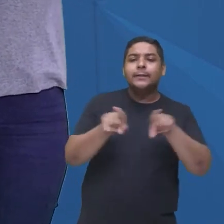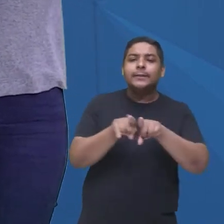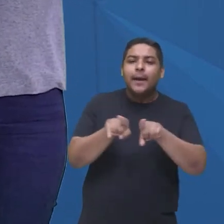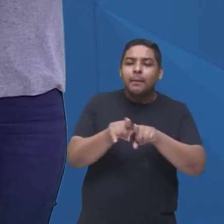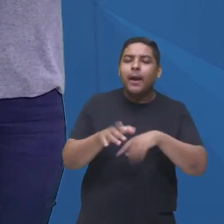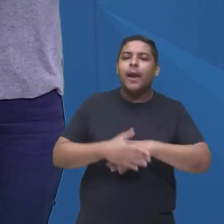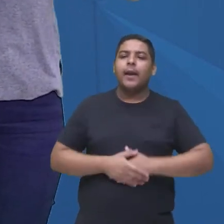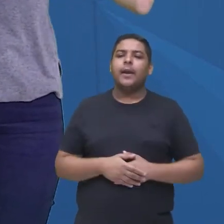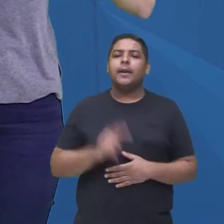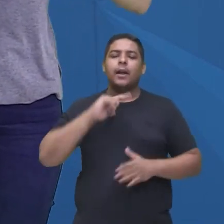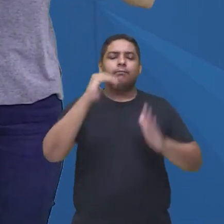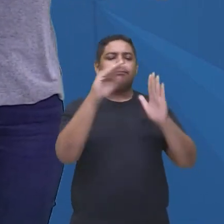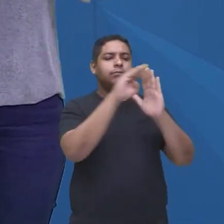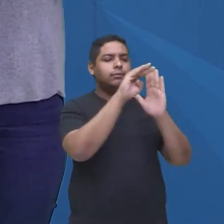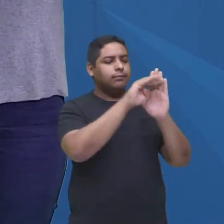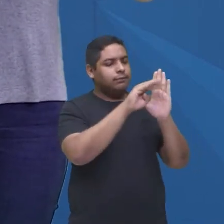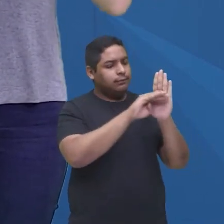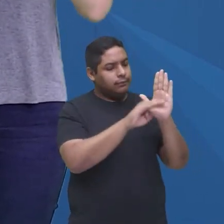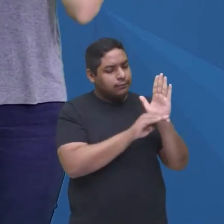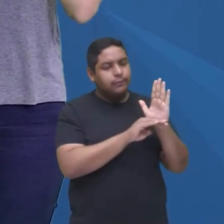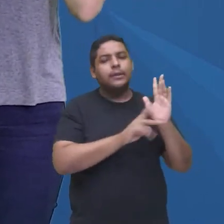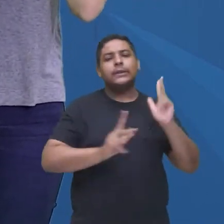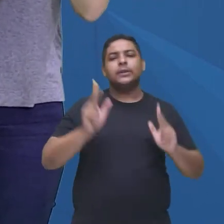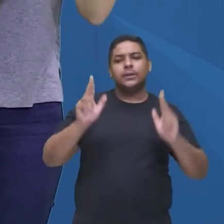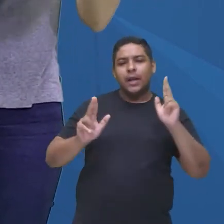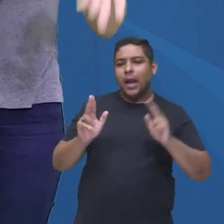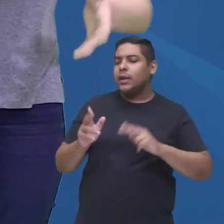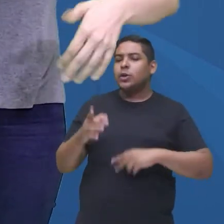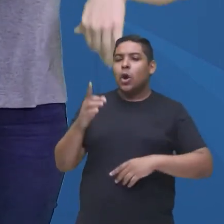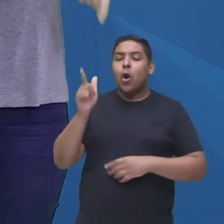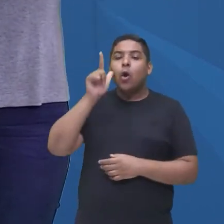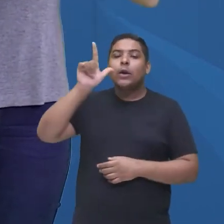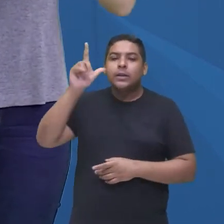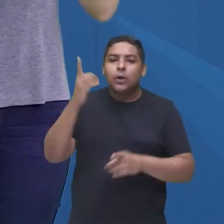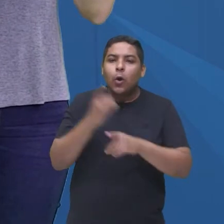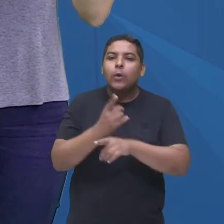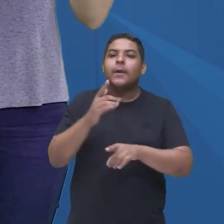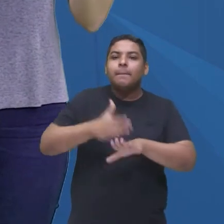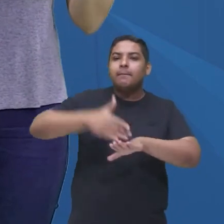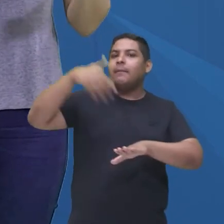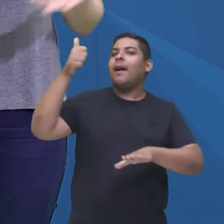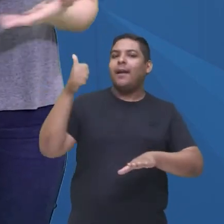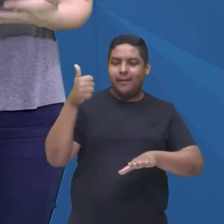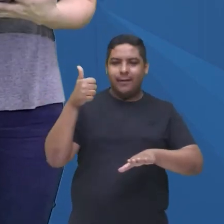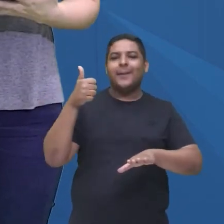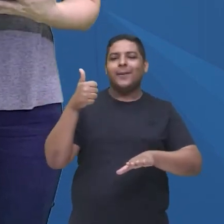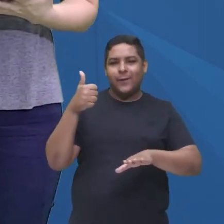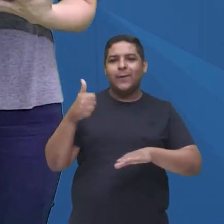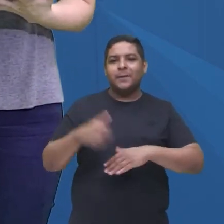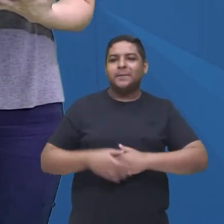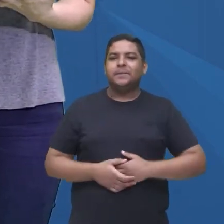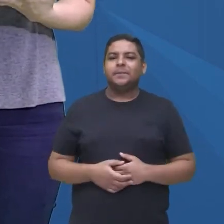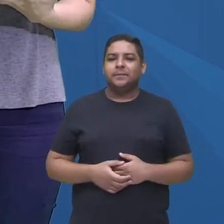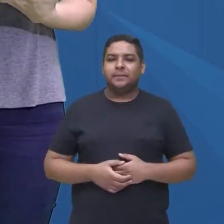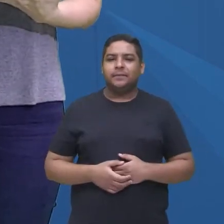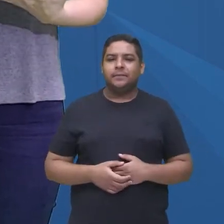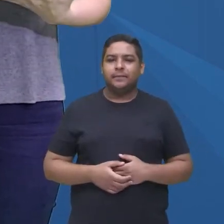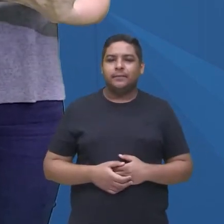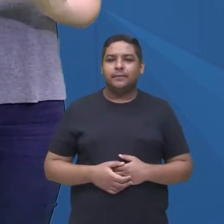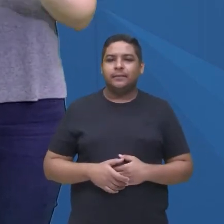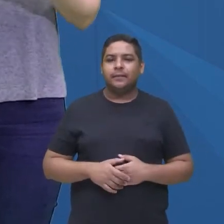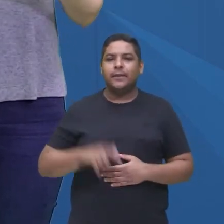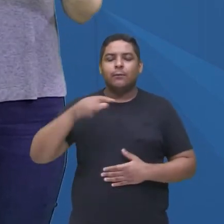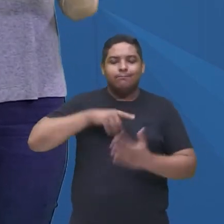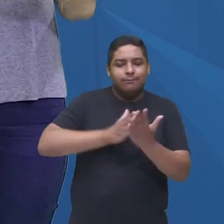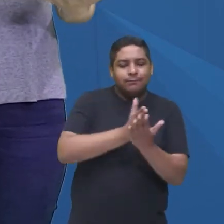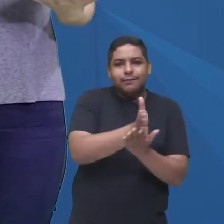você consegue encontrar ali as que são as melhores, as que são consideradas, né, e aí realmente foge a